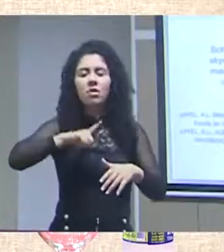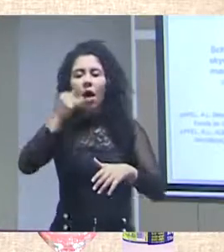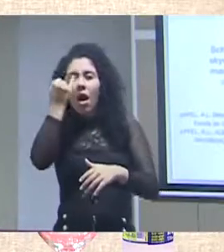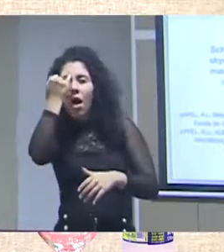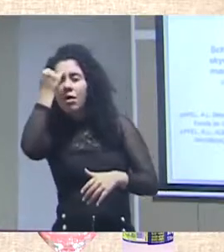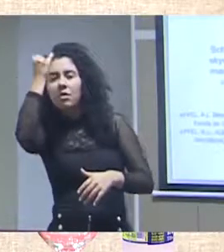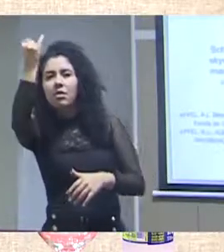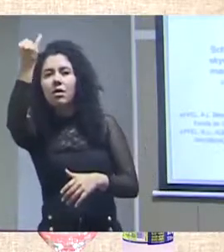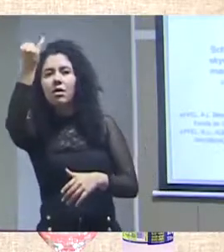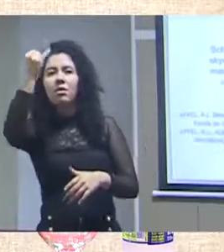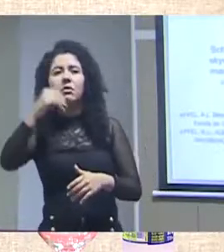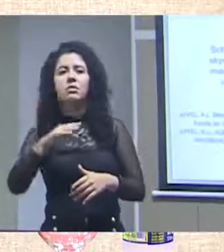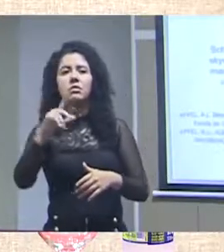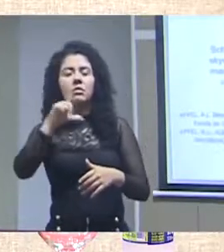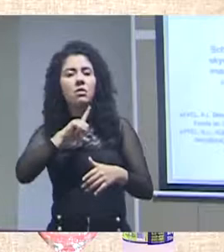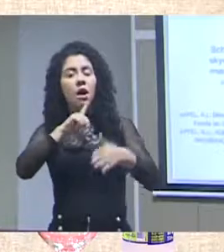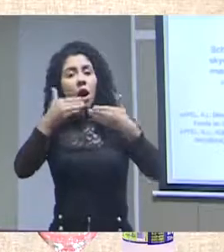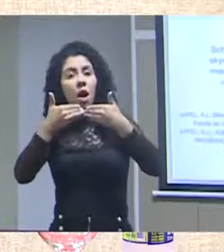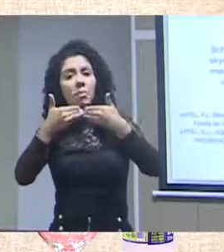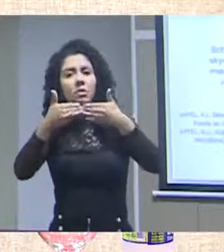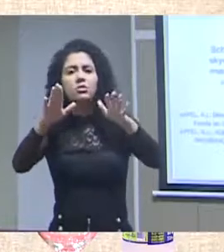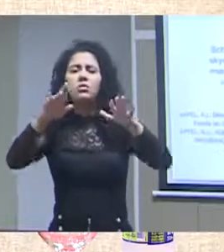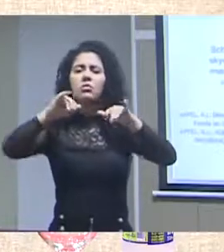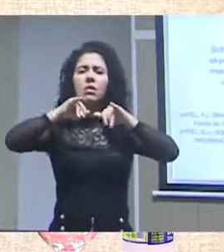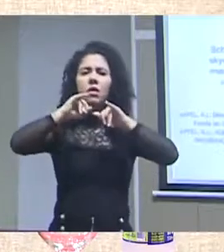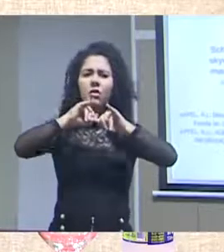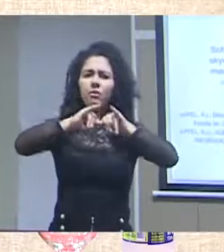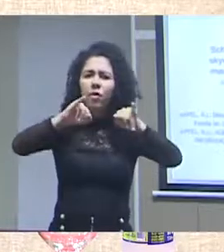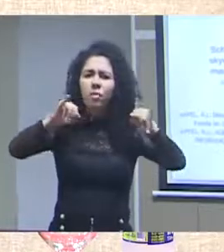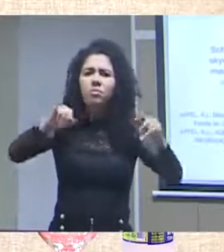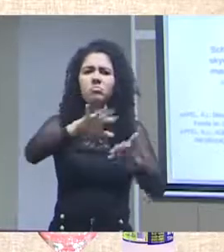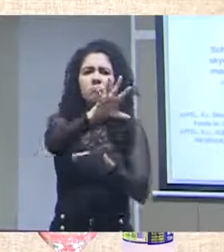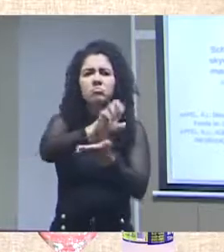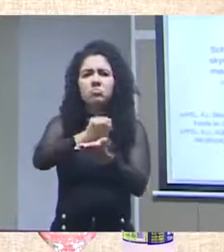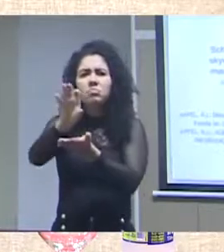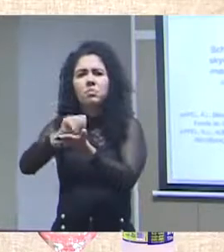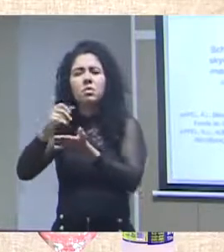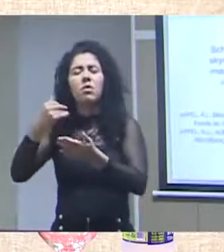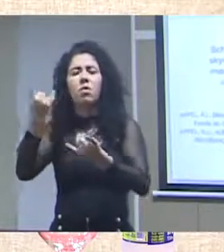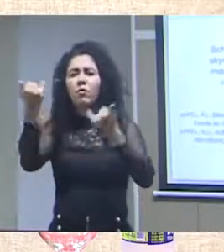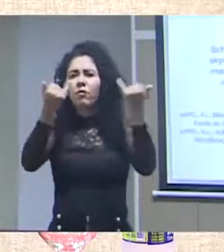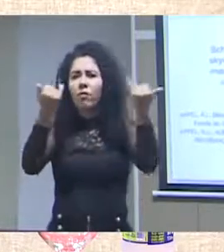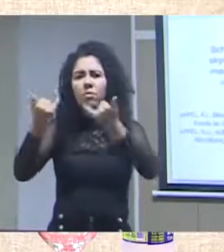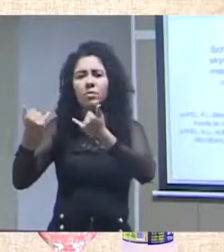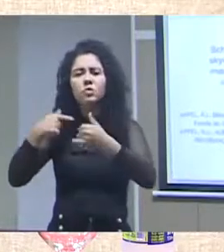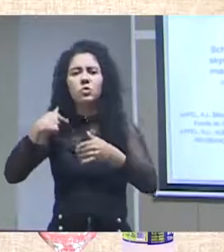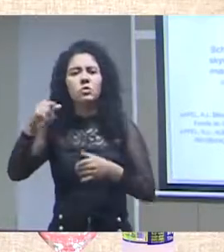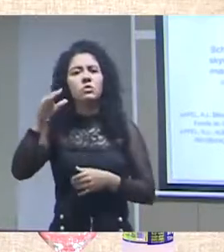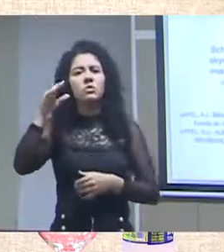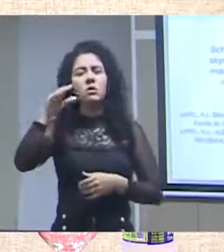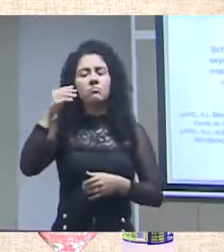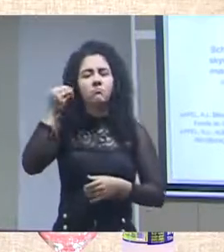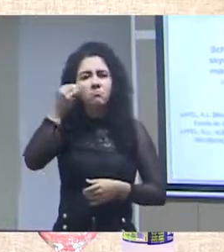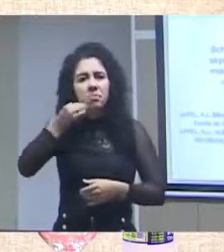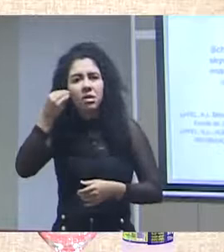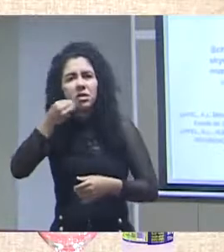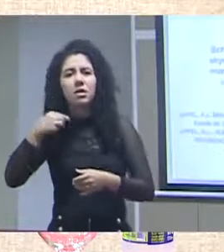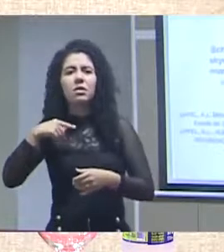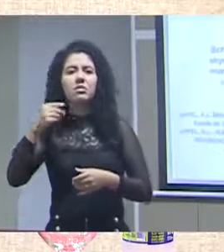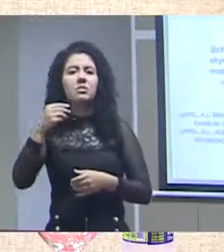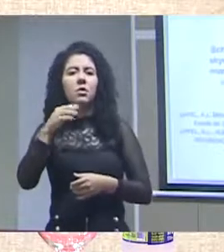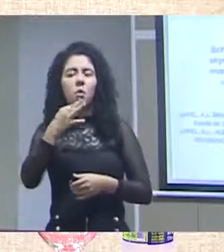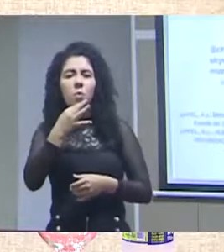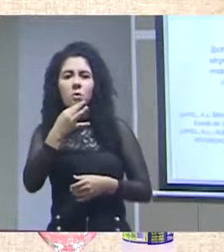ideia de abertura na informação, nos dados, na produção de conhecimento, na circulação de